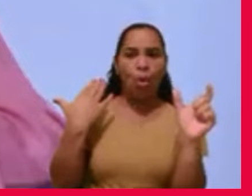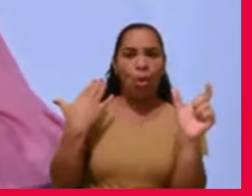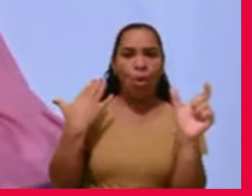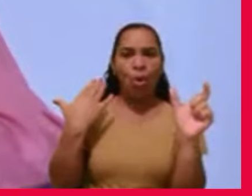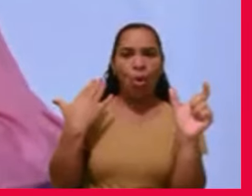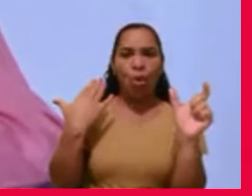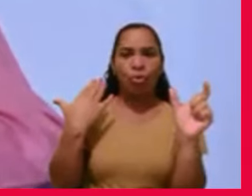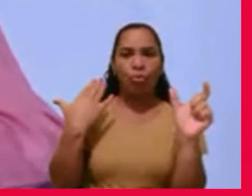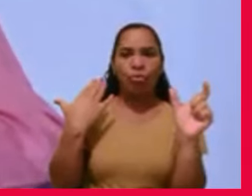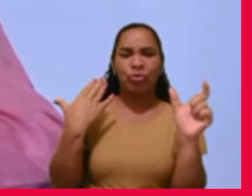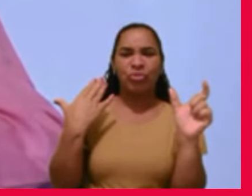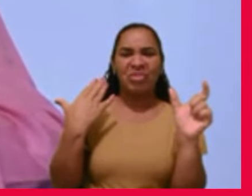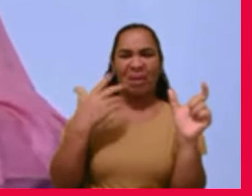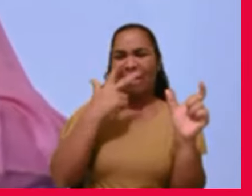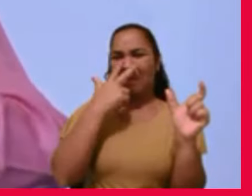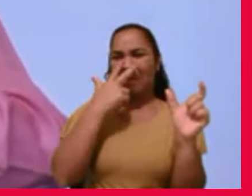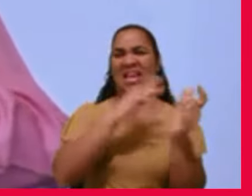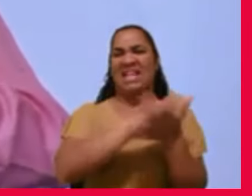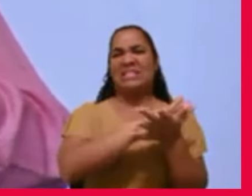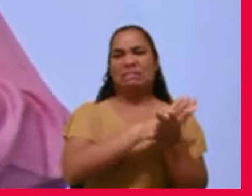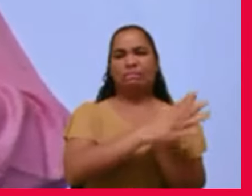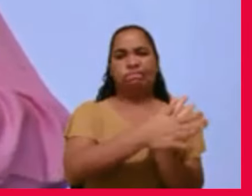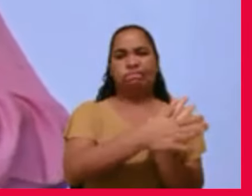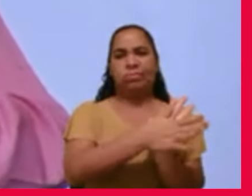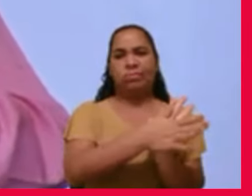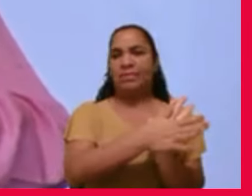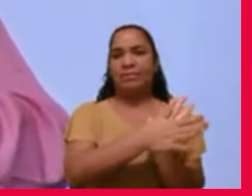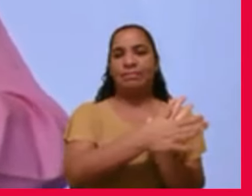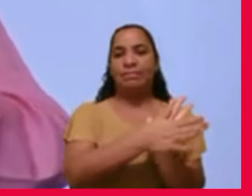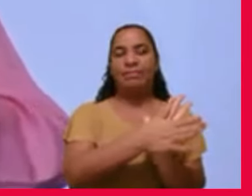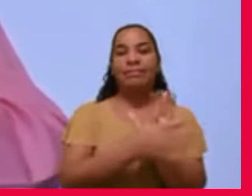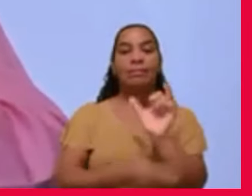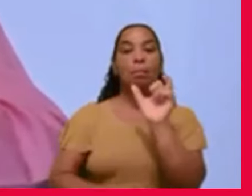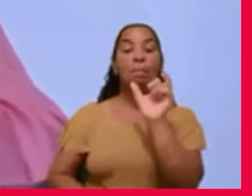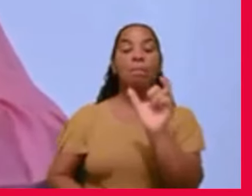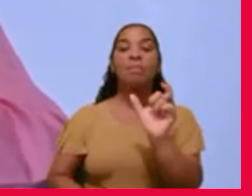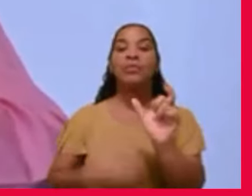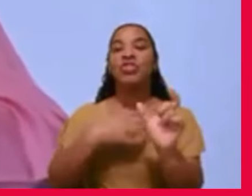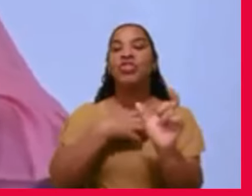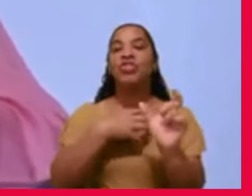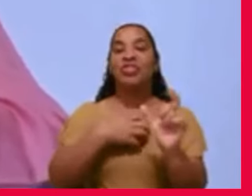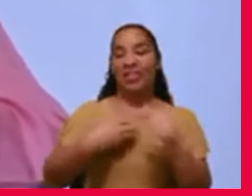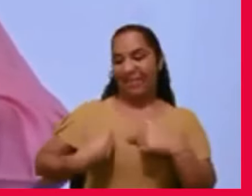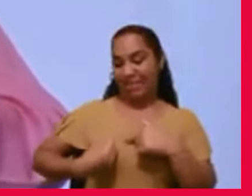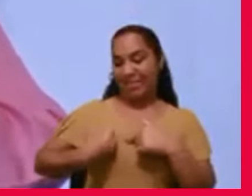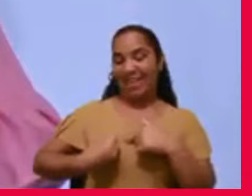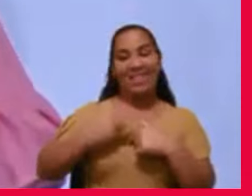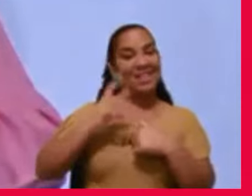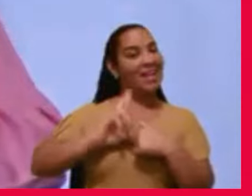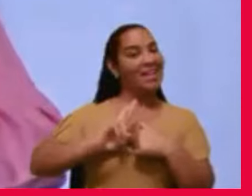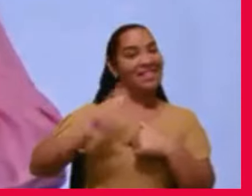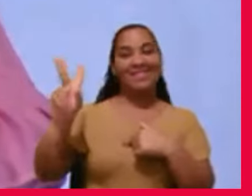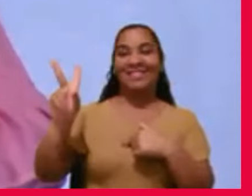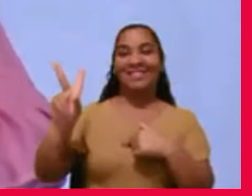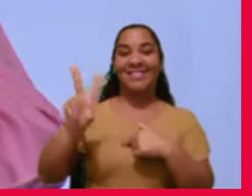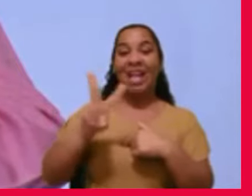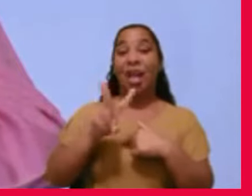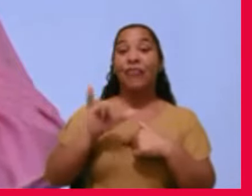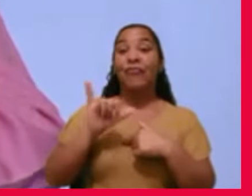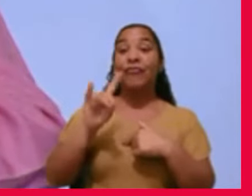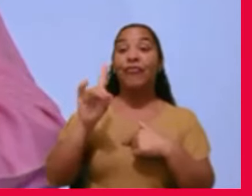aniquilamento por uma outra forma de vida, a vida não material.